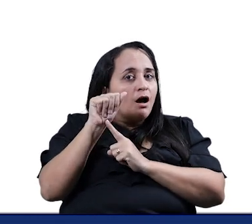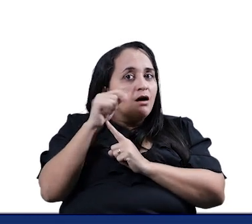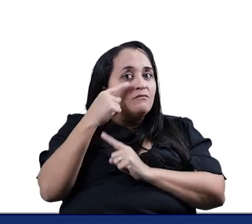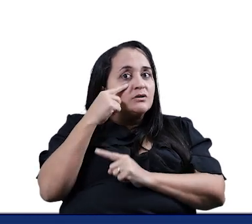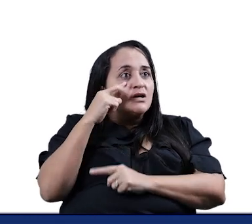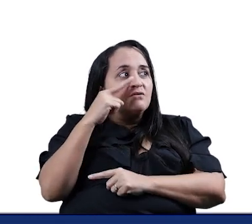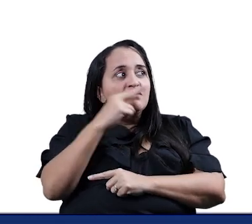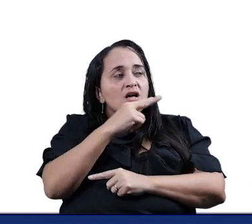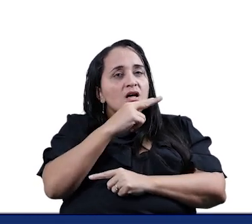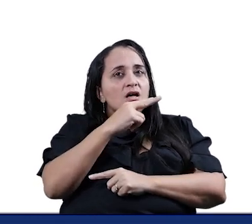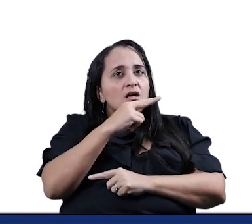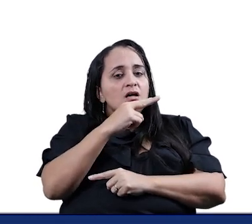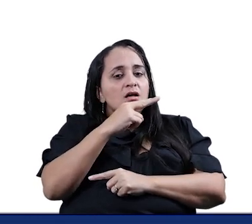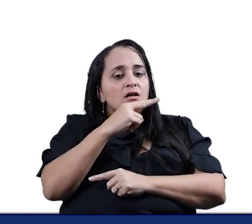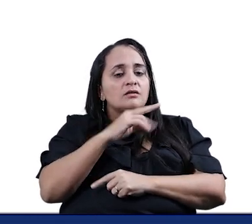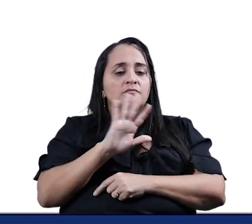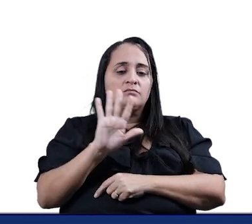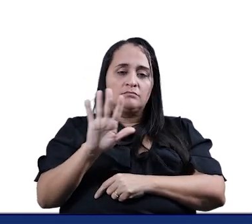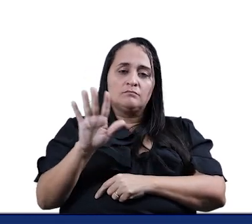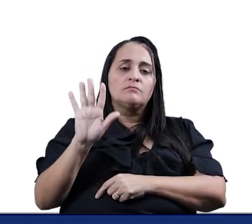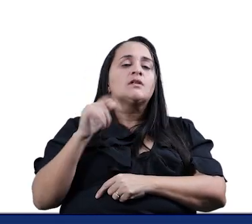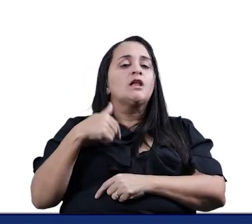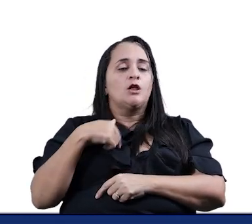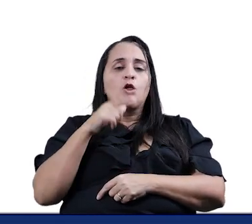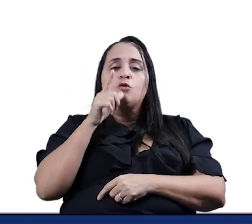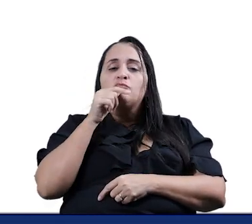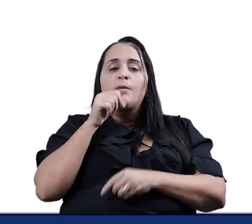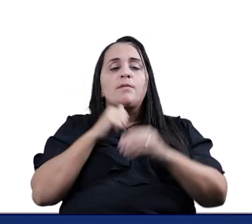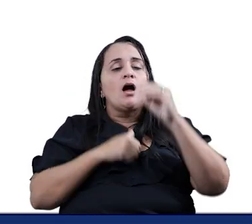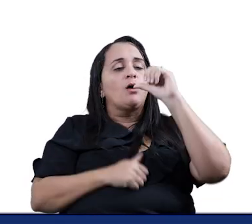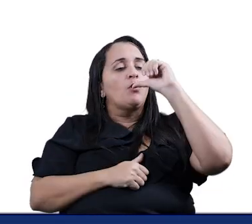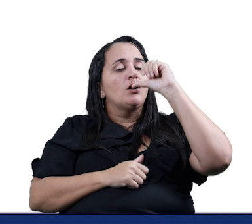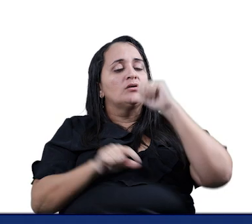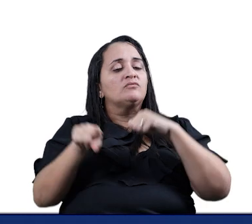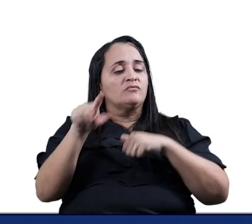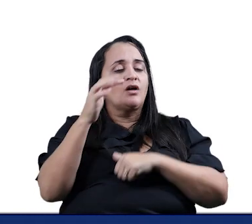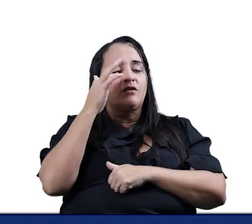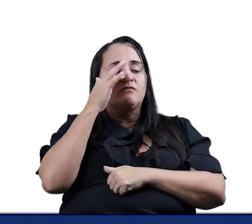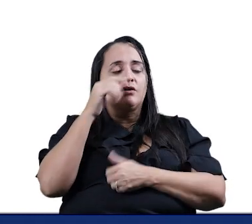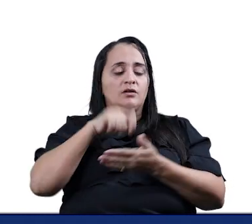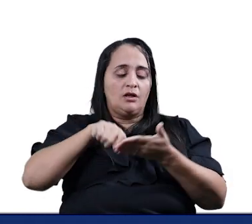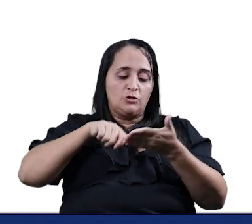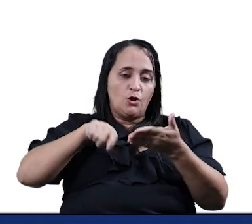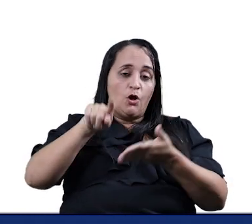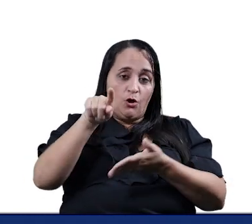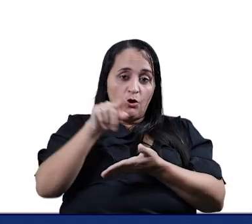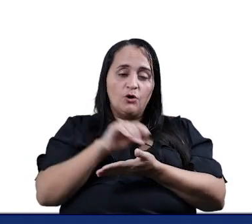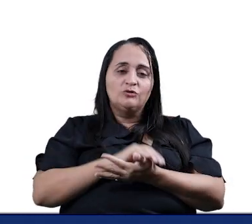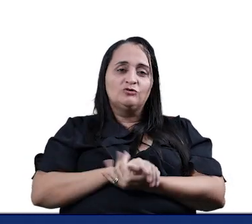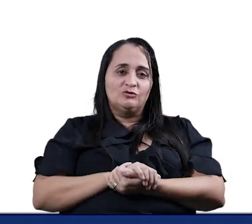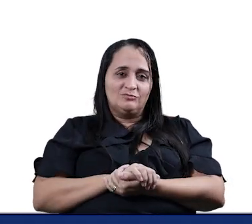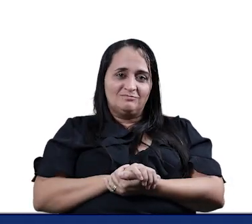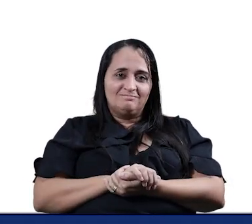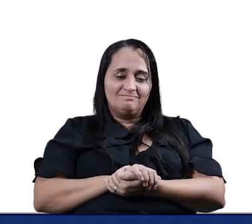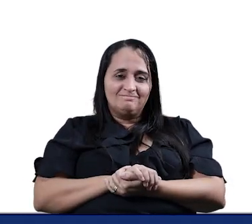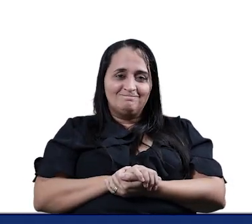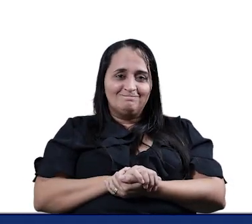Observem Vou beber uma água aqui Até que vocês Observem esse verso Anotem no seu caderno